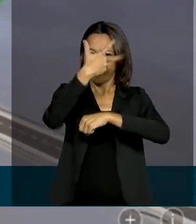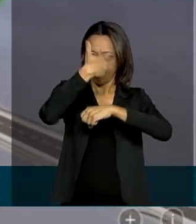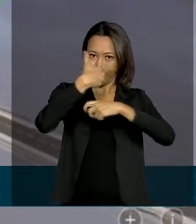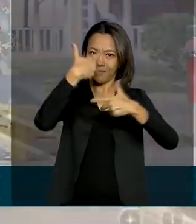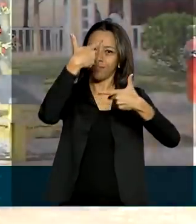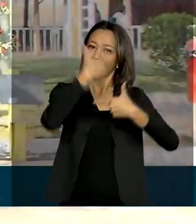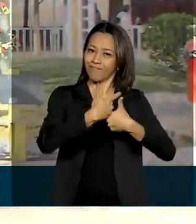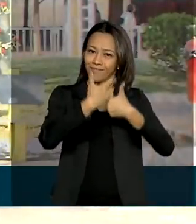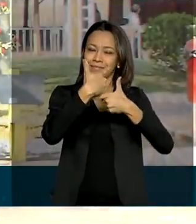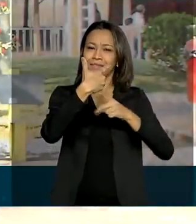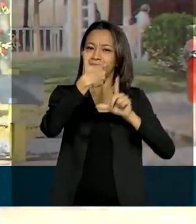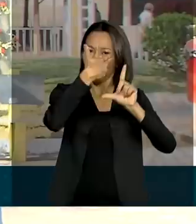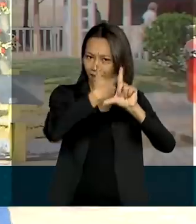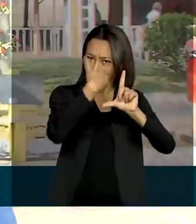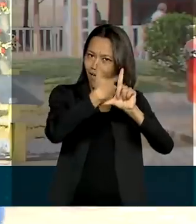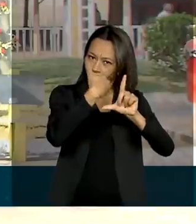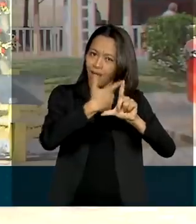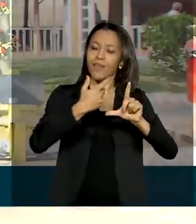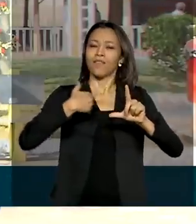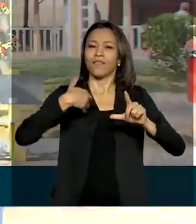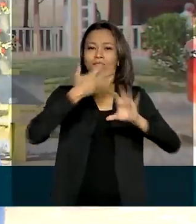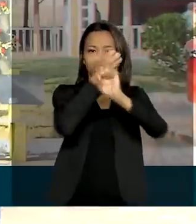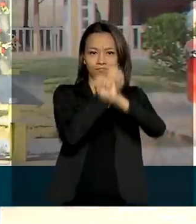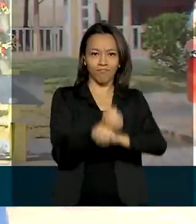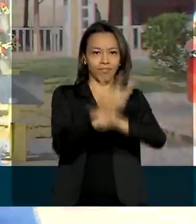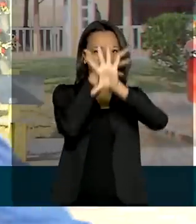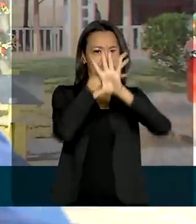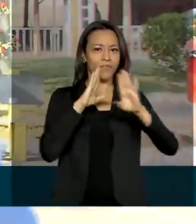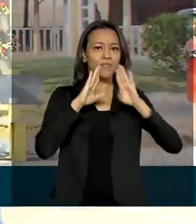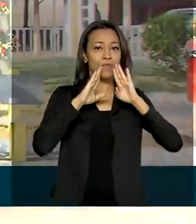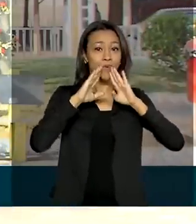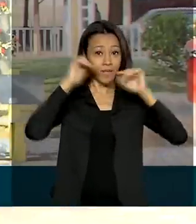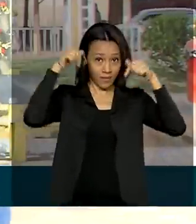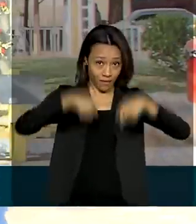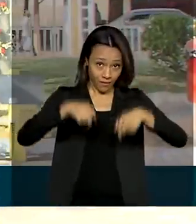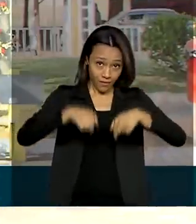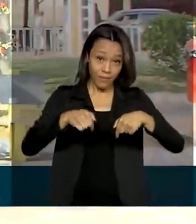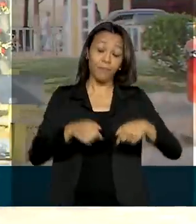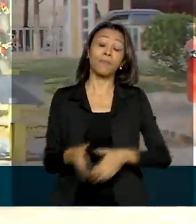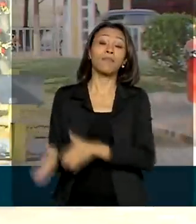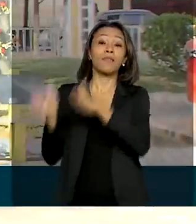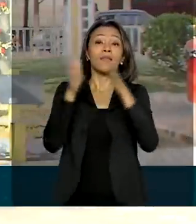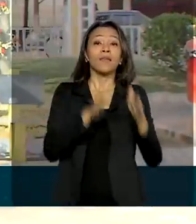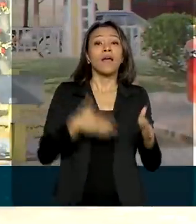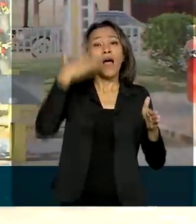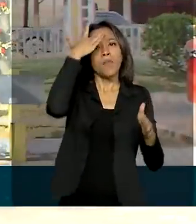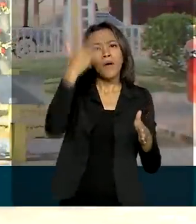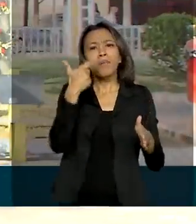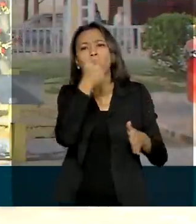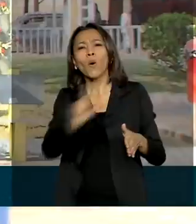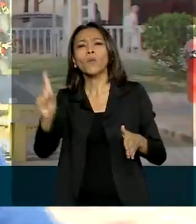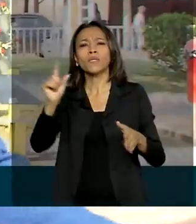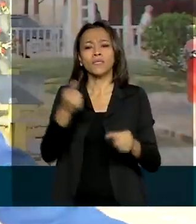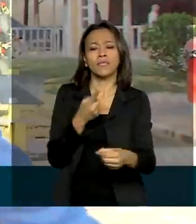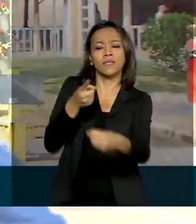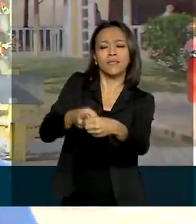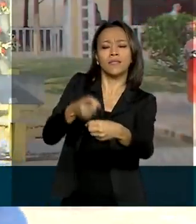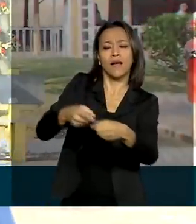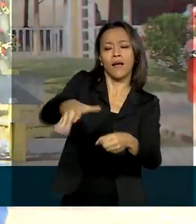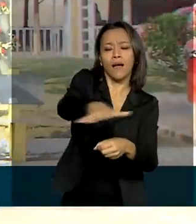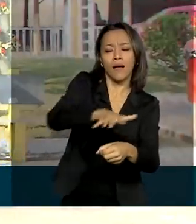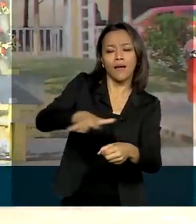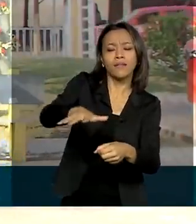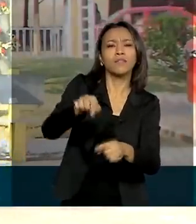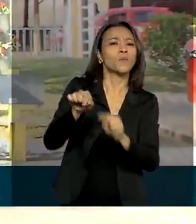19h, direto aqui de Eldorado. Amanhã irá para Registro, que é a maior cidade do Vale do Ribeira,